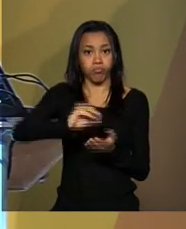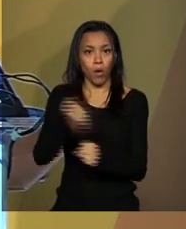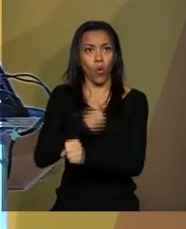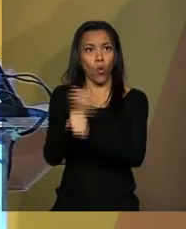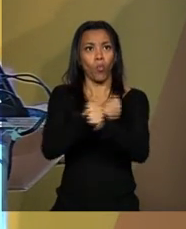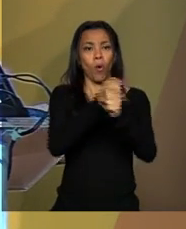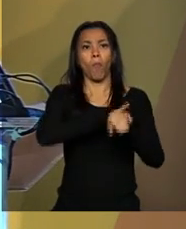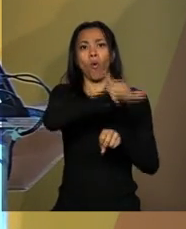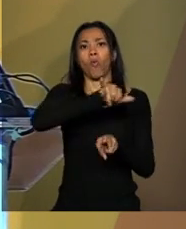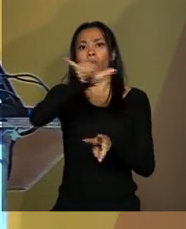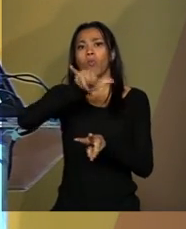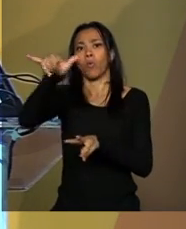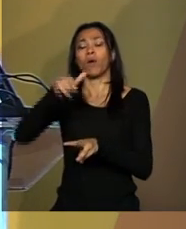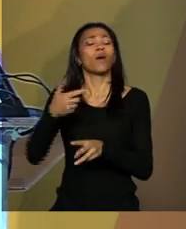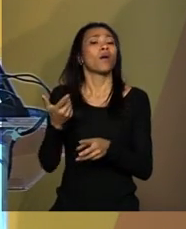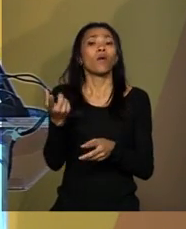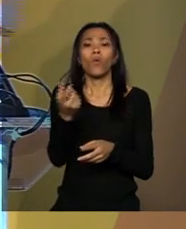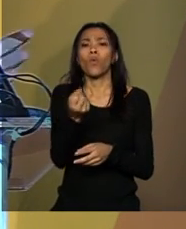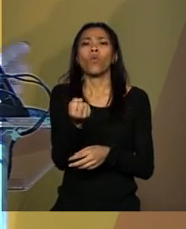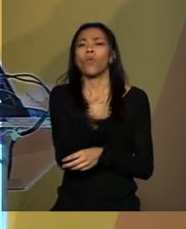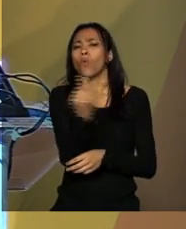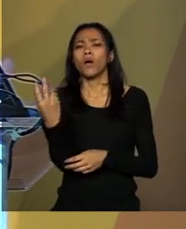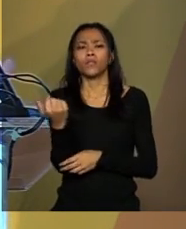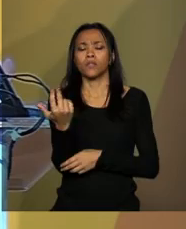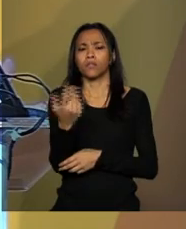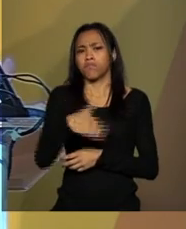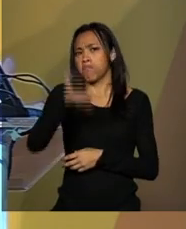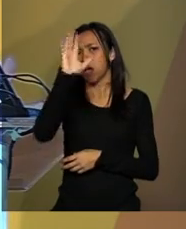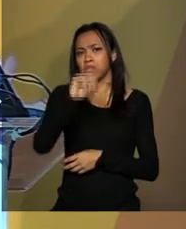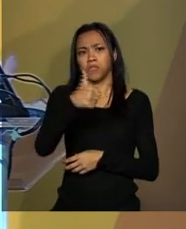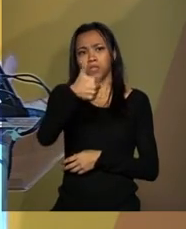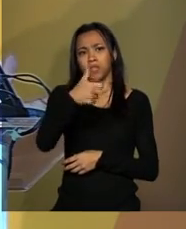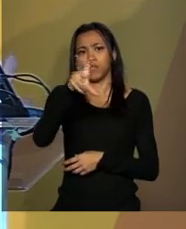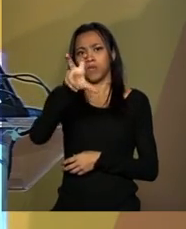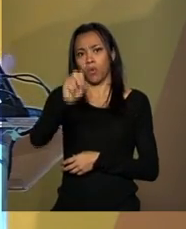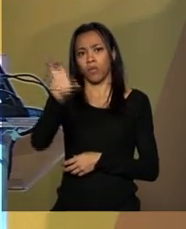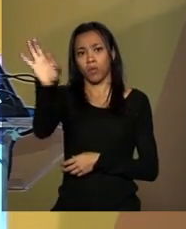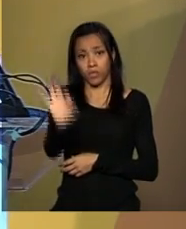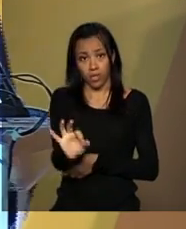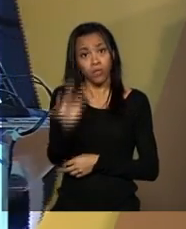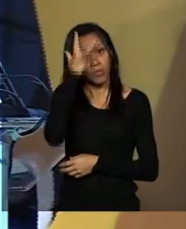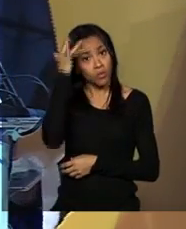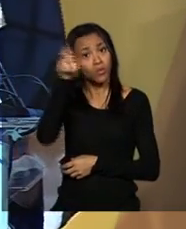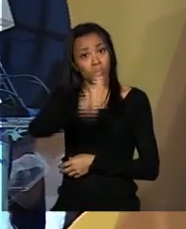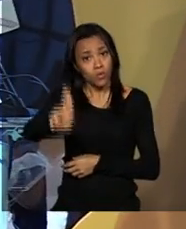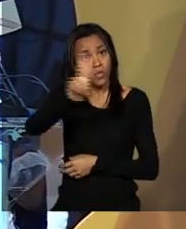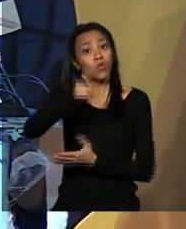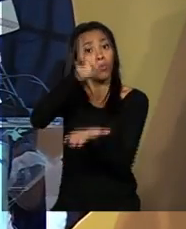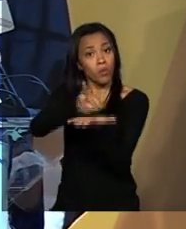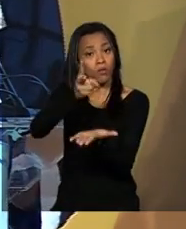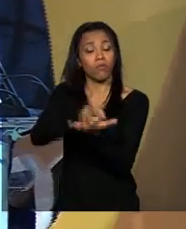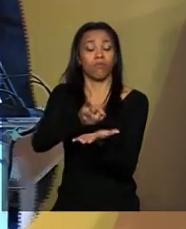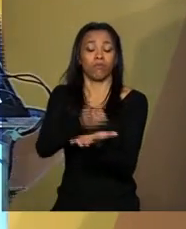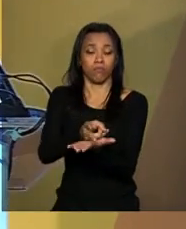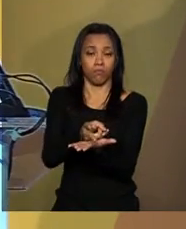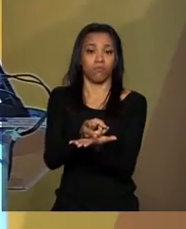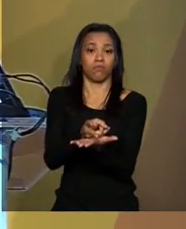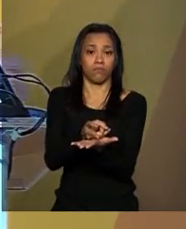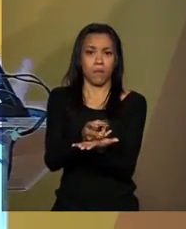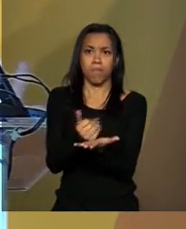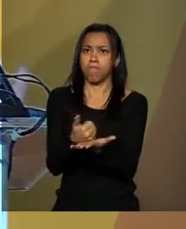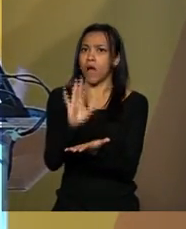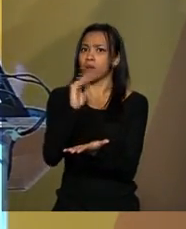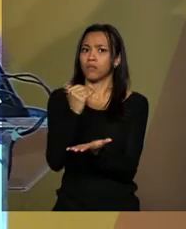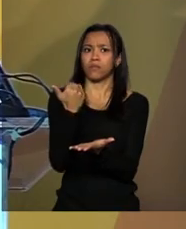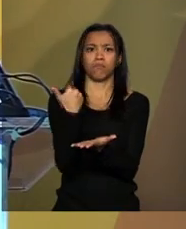de passageiros cresceu mais de 150%, também no mesmo período. Mais e